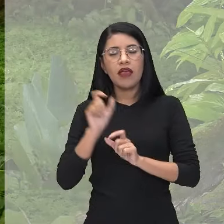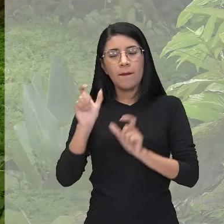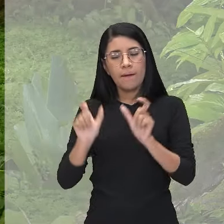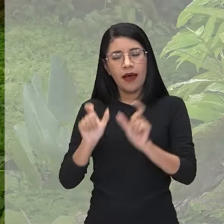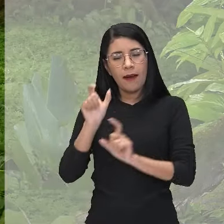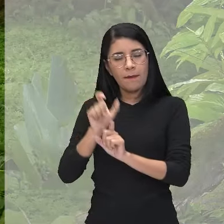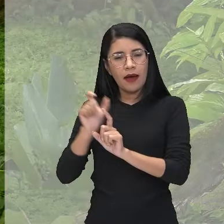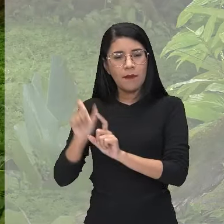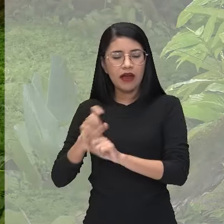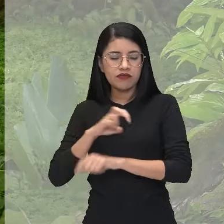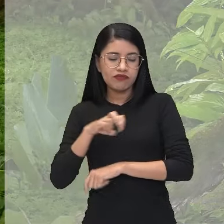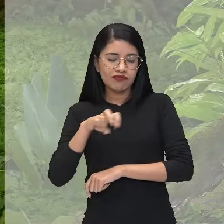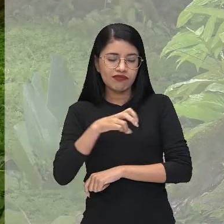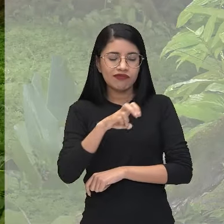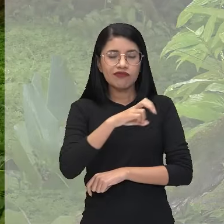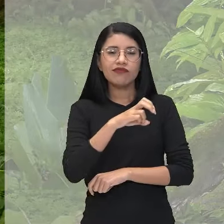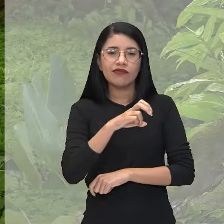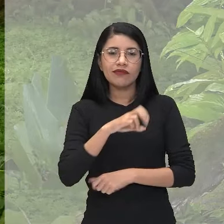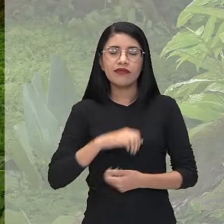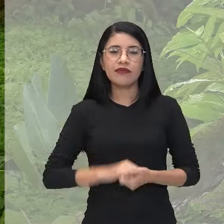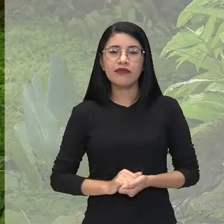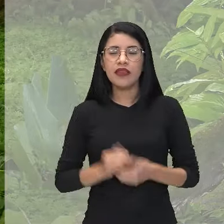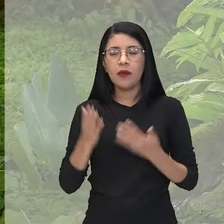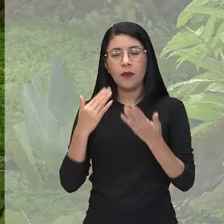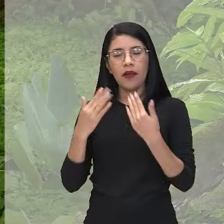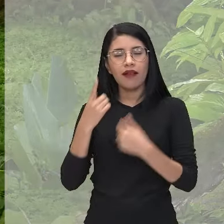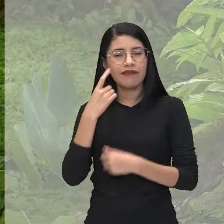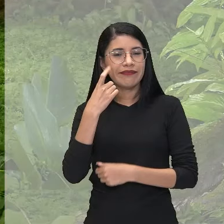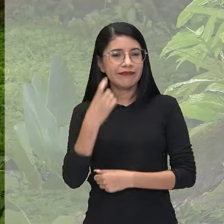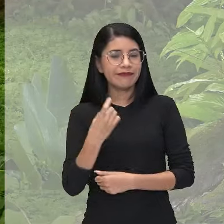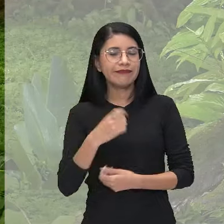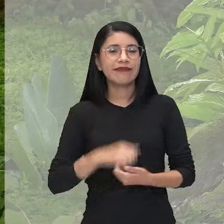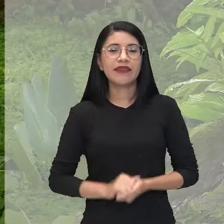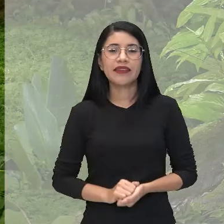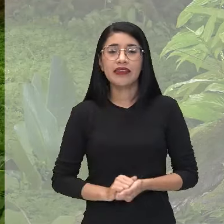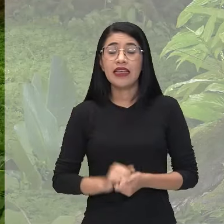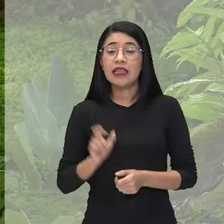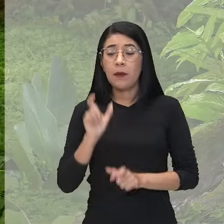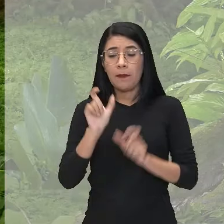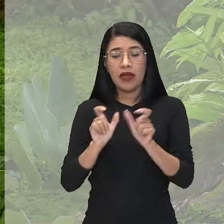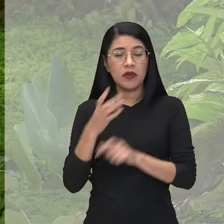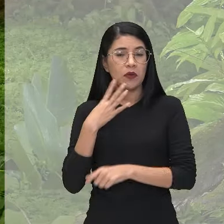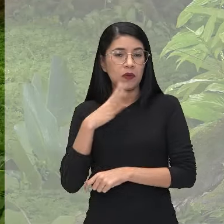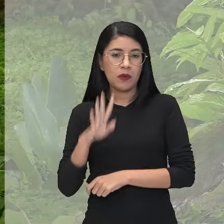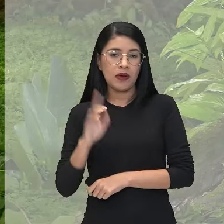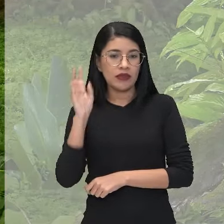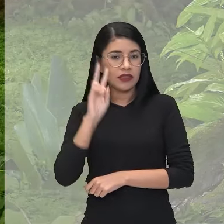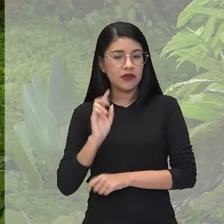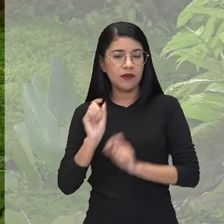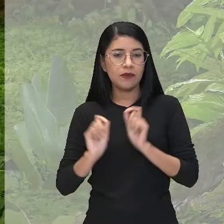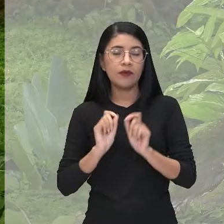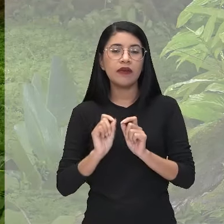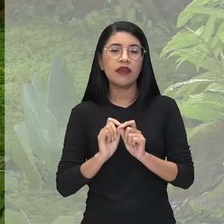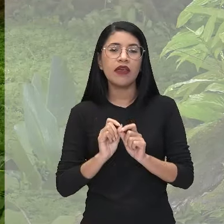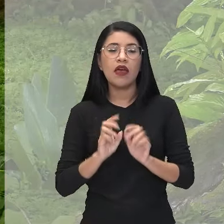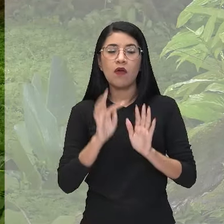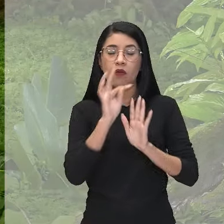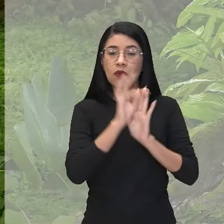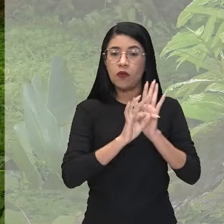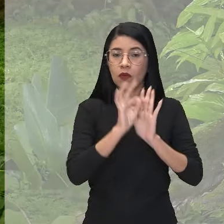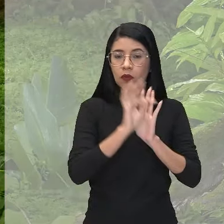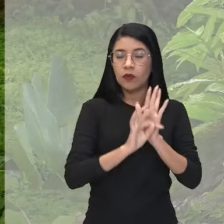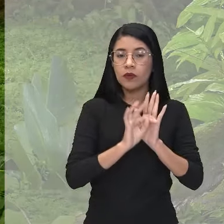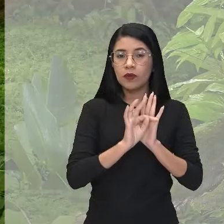serpentário, né? Um diálogo muito interessante. Então, pra quem não conhece, gente, essa é uma história, né? Um texto,